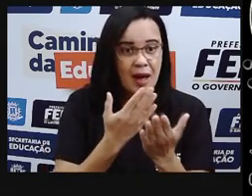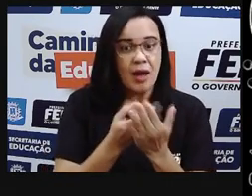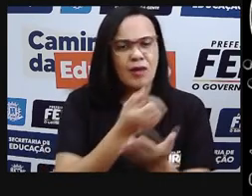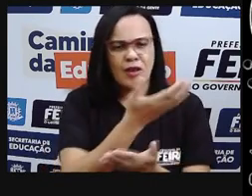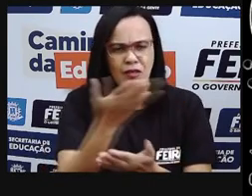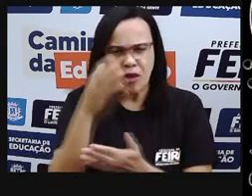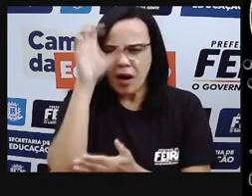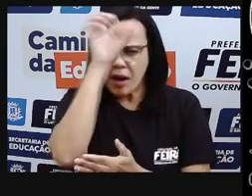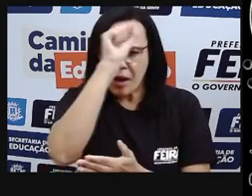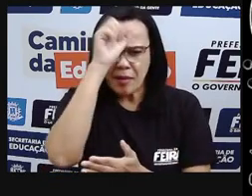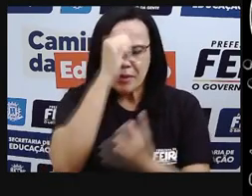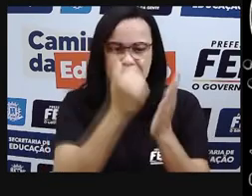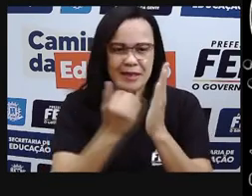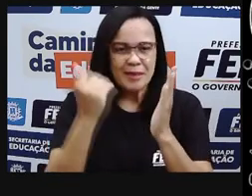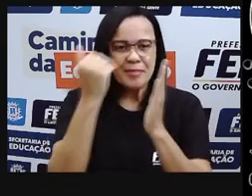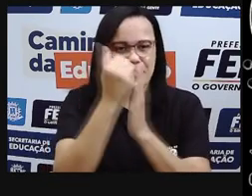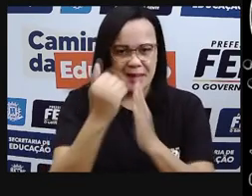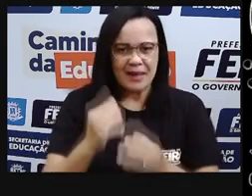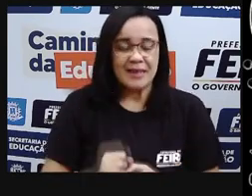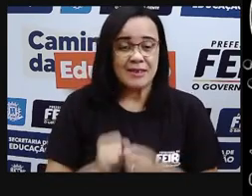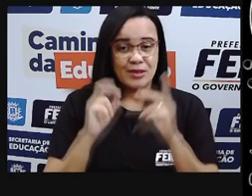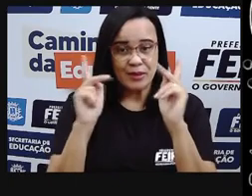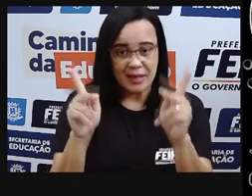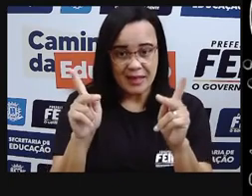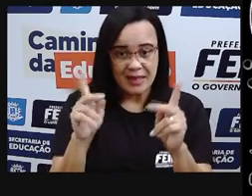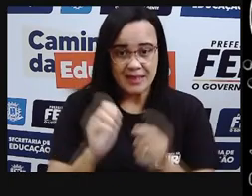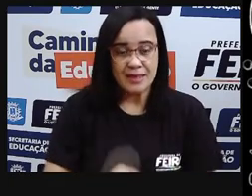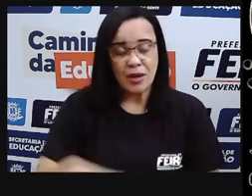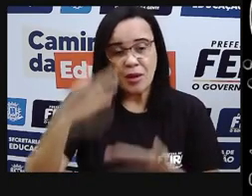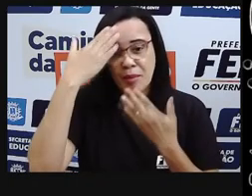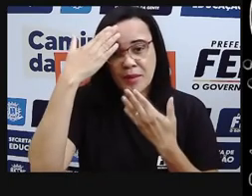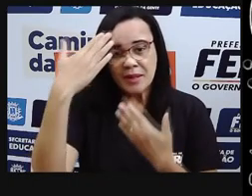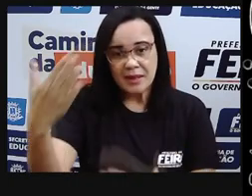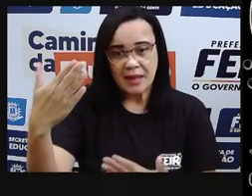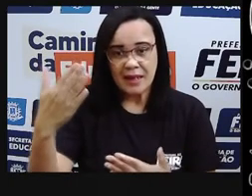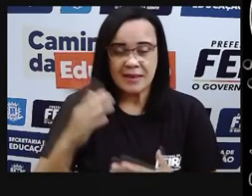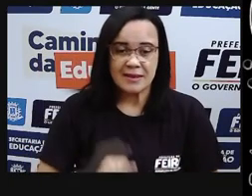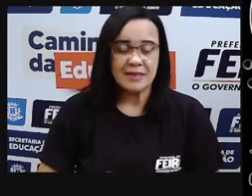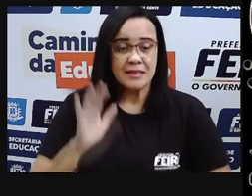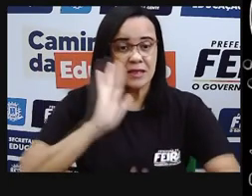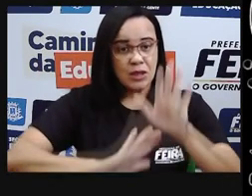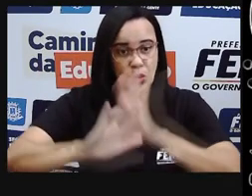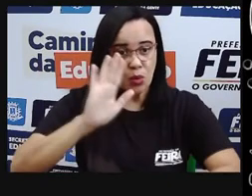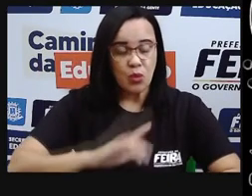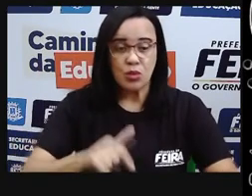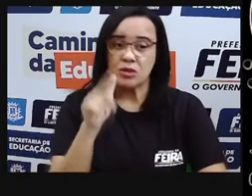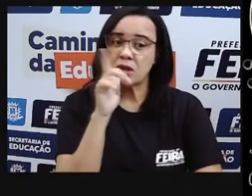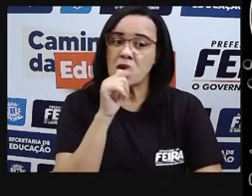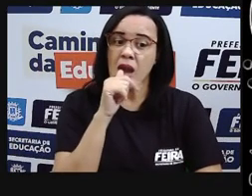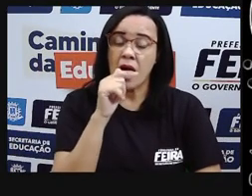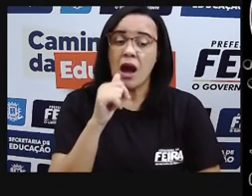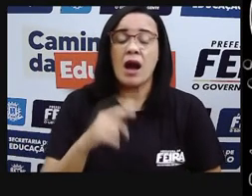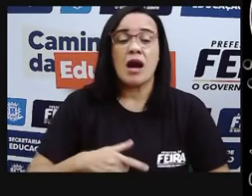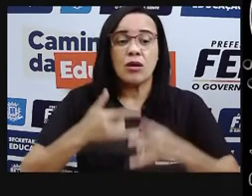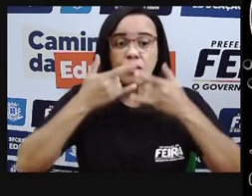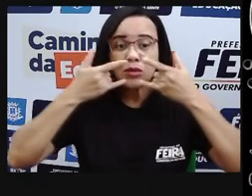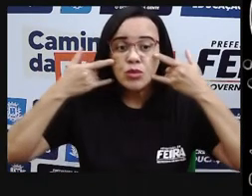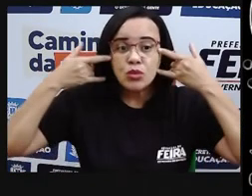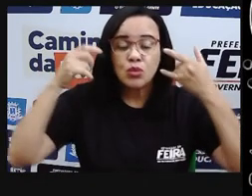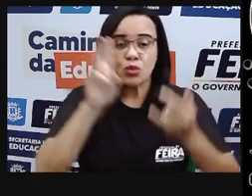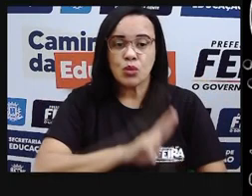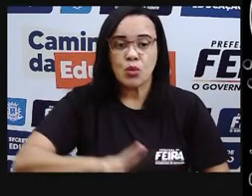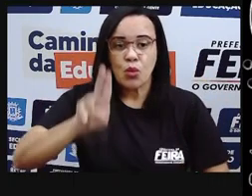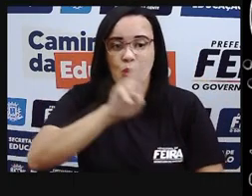conhecimentos, tá bom? No mais, muito obrigada. Se cuide, dê a água, use máscara,